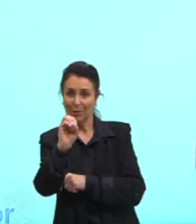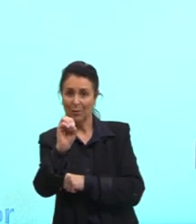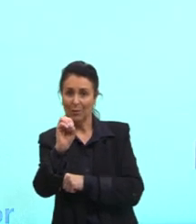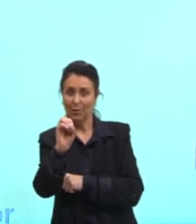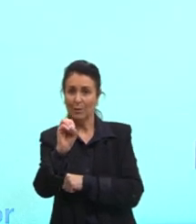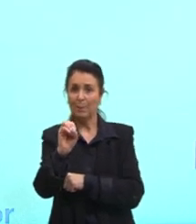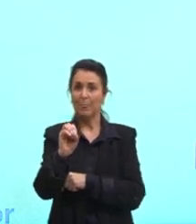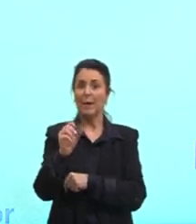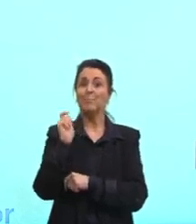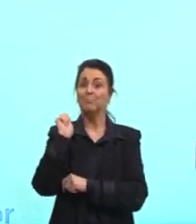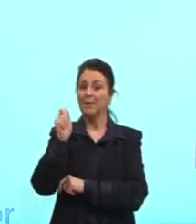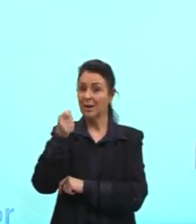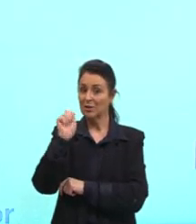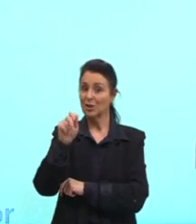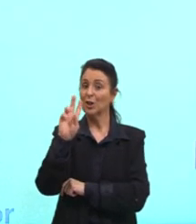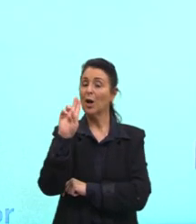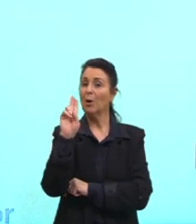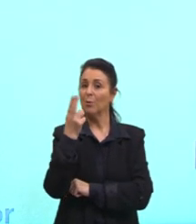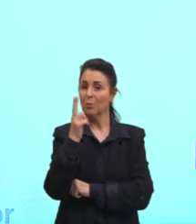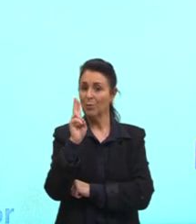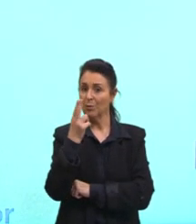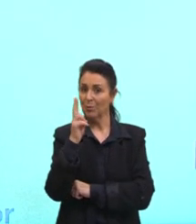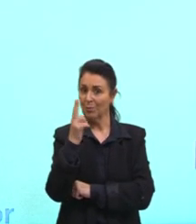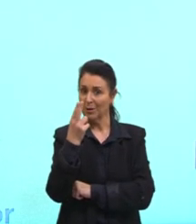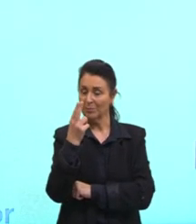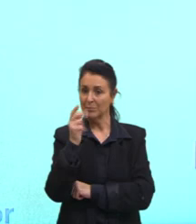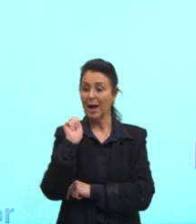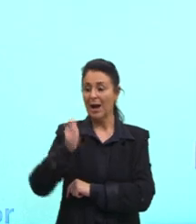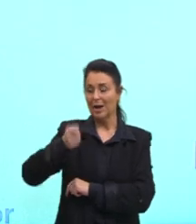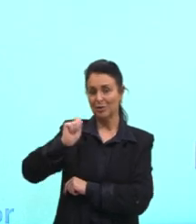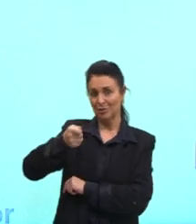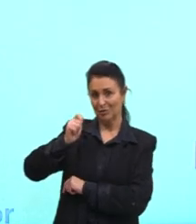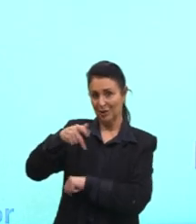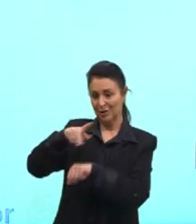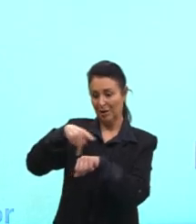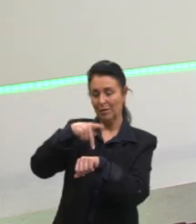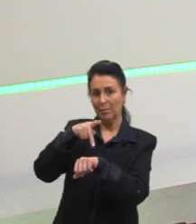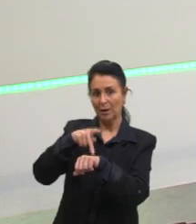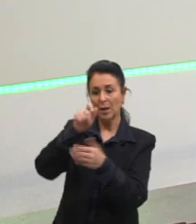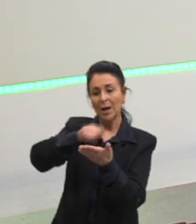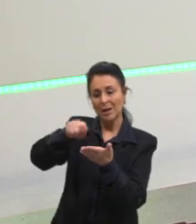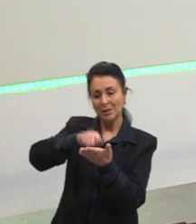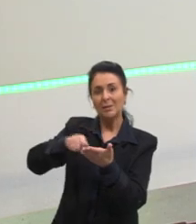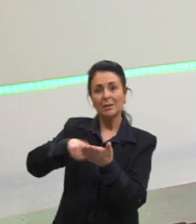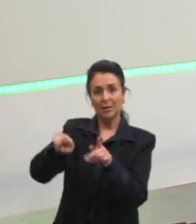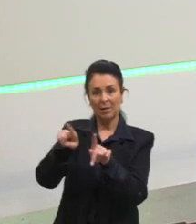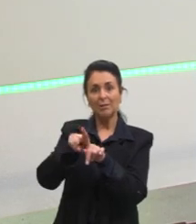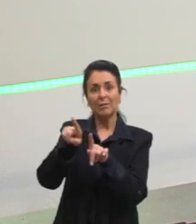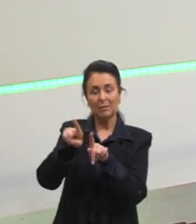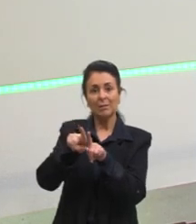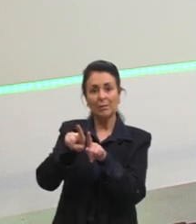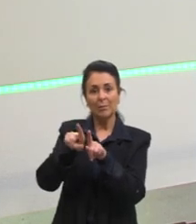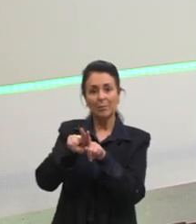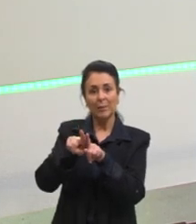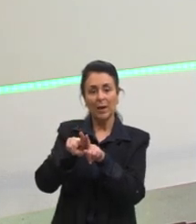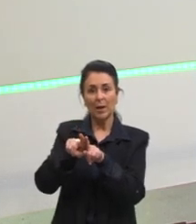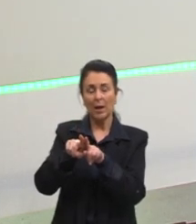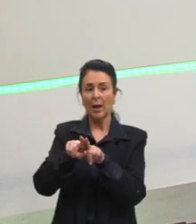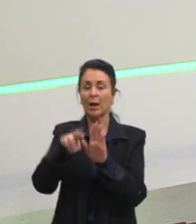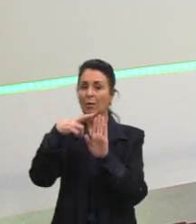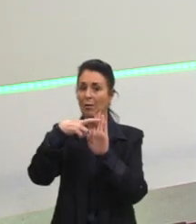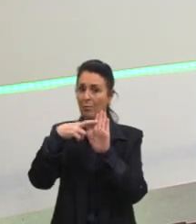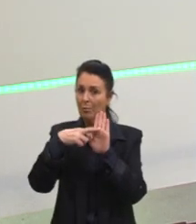Argentina, Uruguai. Na Argentina, gente, inclusive na escrita, é considerado como se fosse uma norma